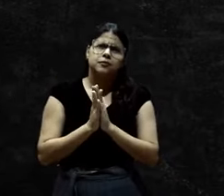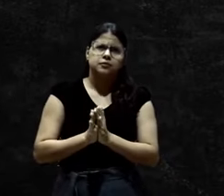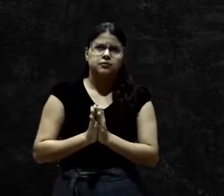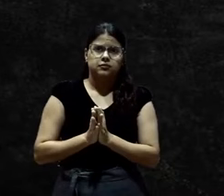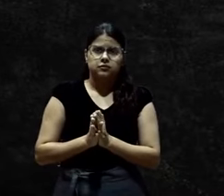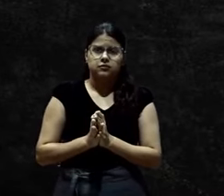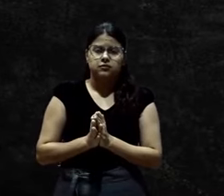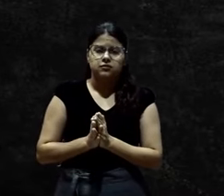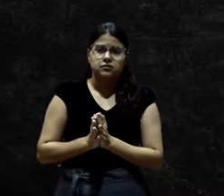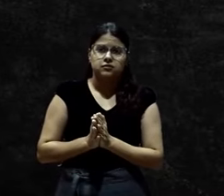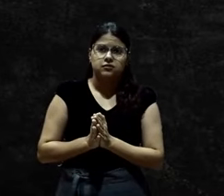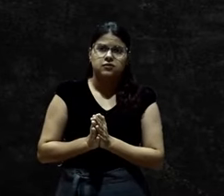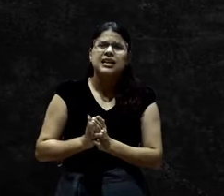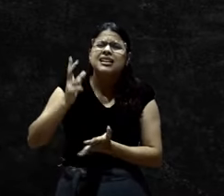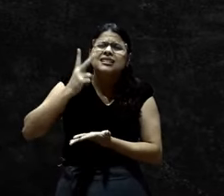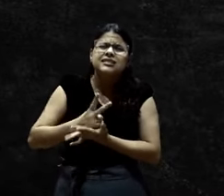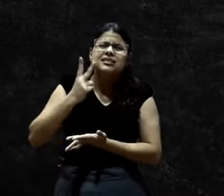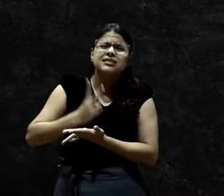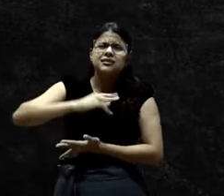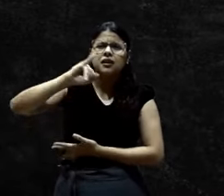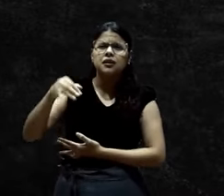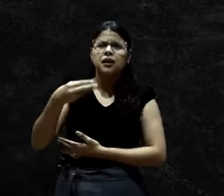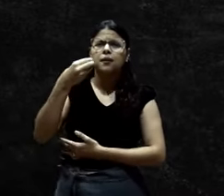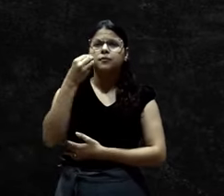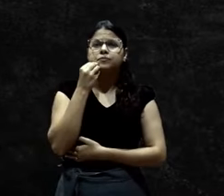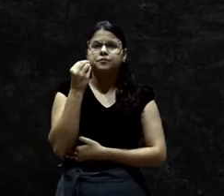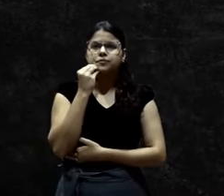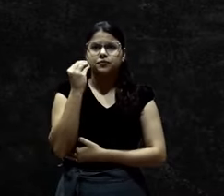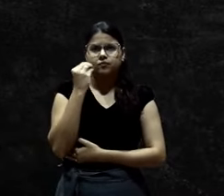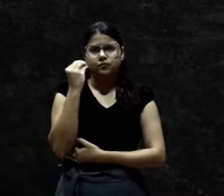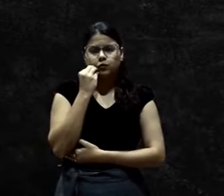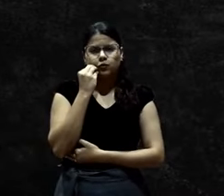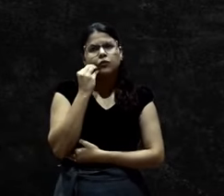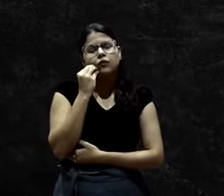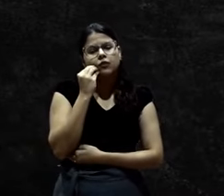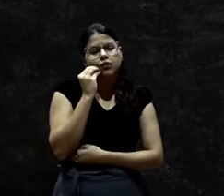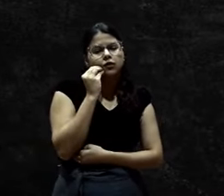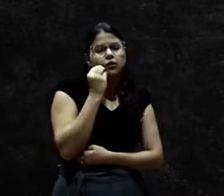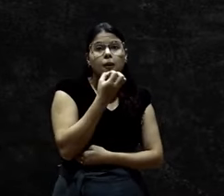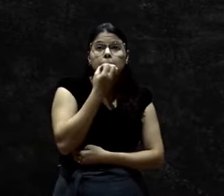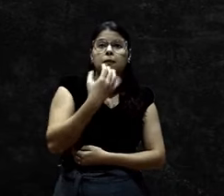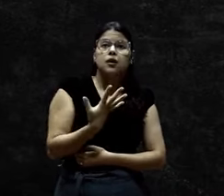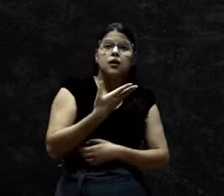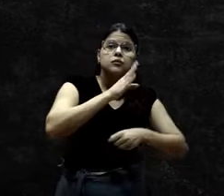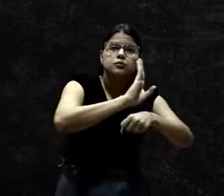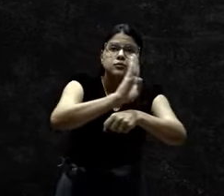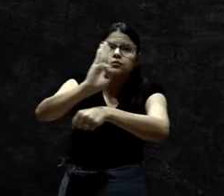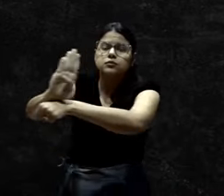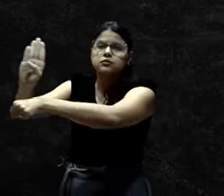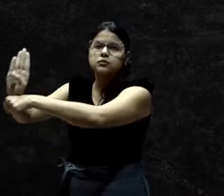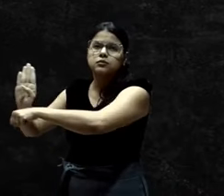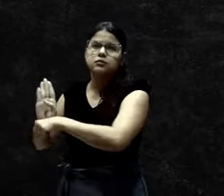enquanto tivermos oportunidade, façamos